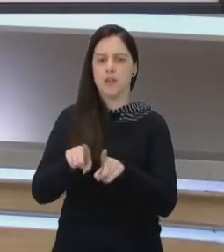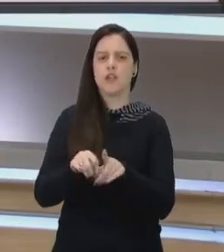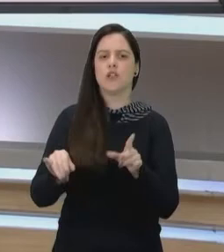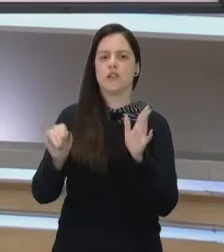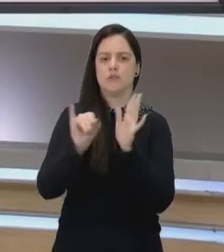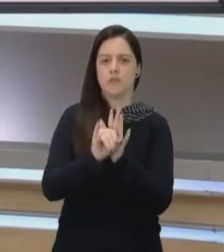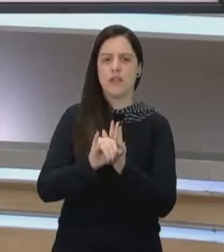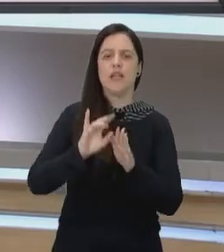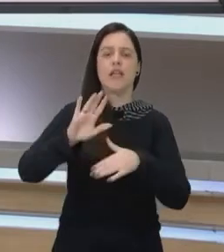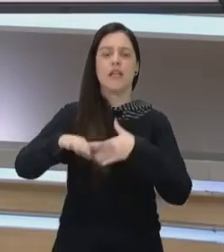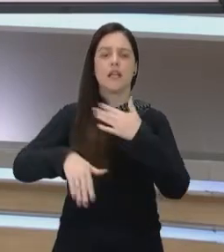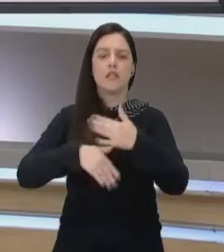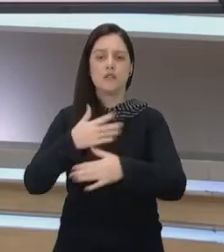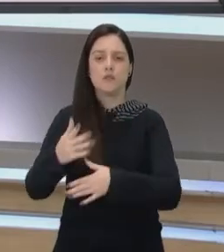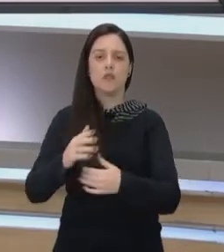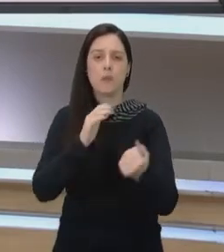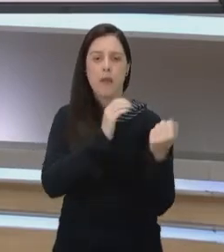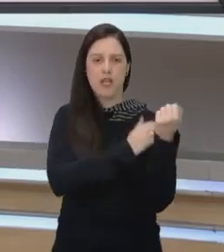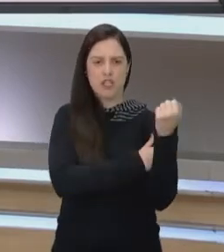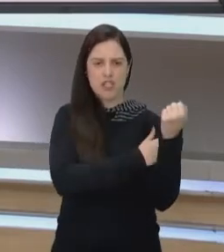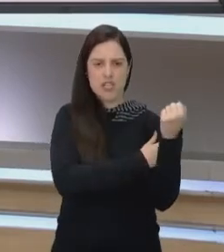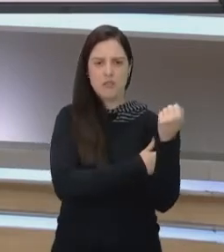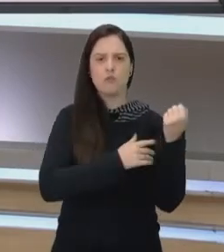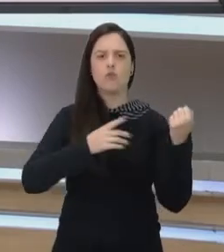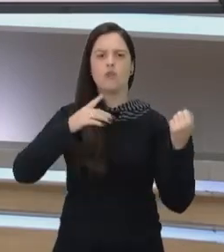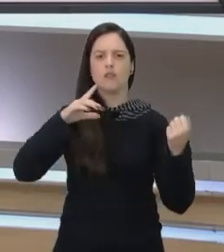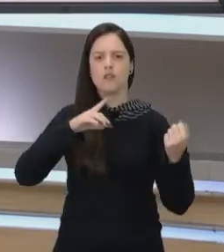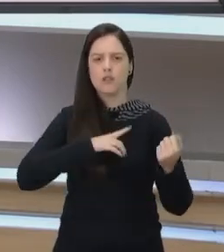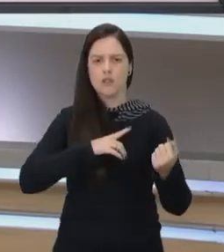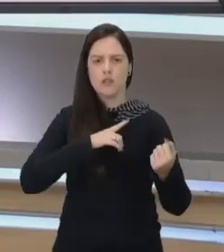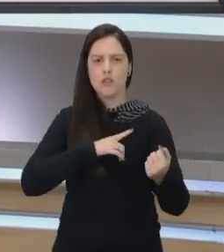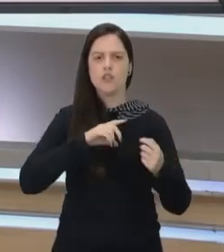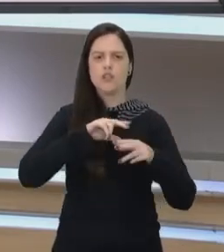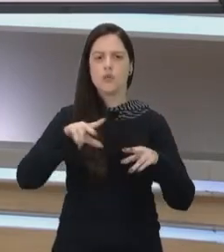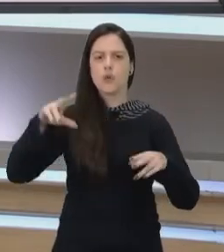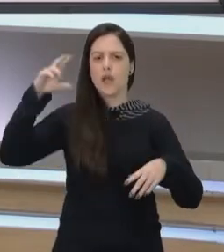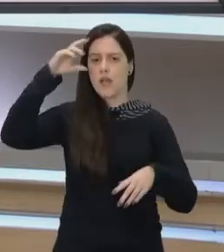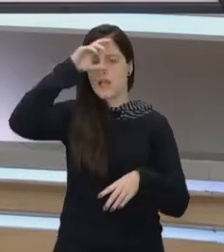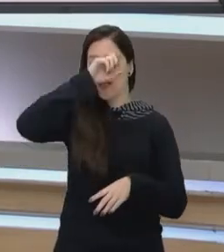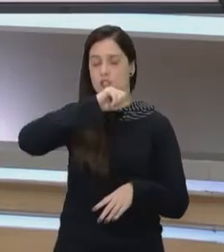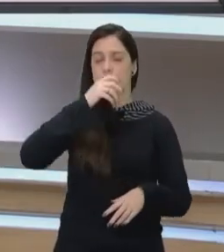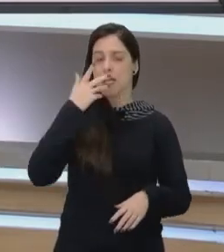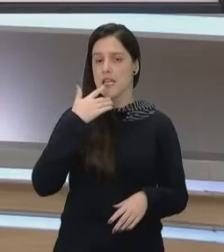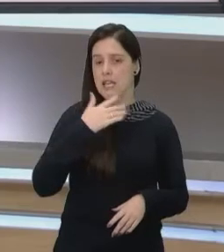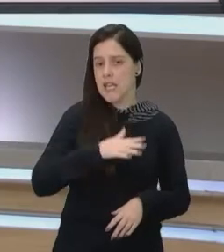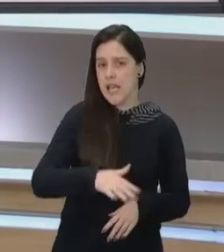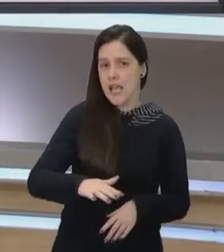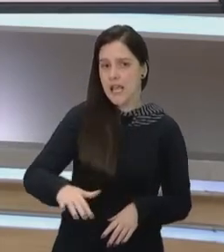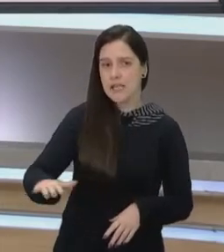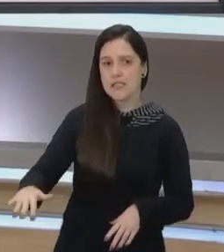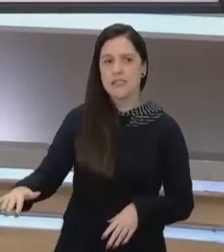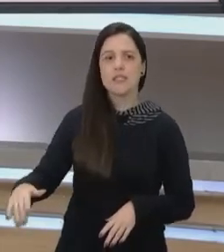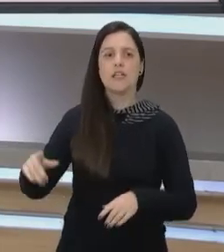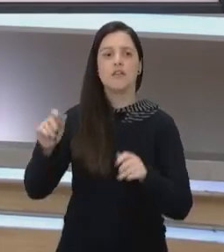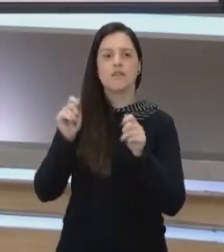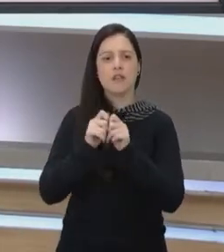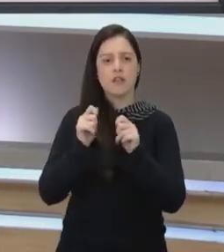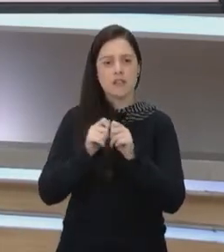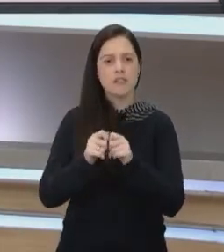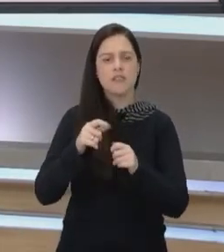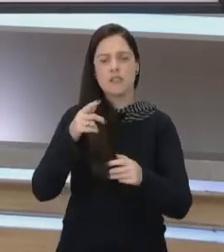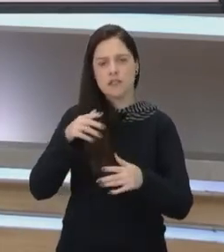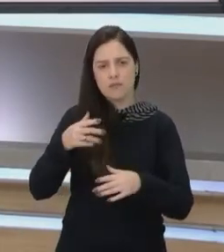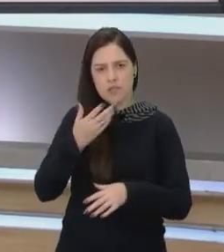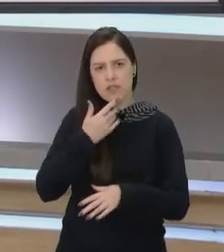consequentemente, é esse machismo que vem no aprendizado de crianças que vai fazer com que essas